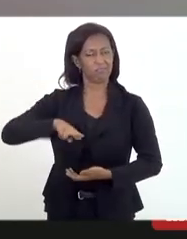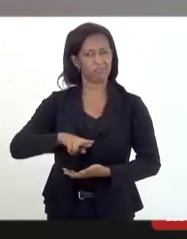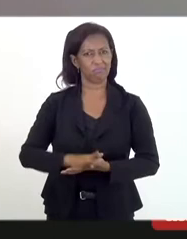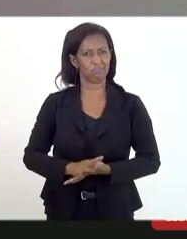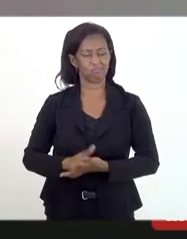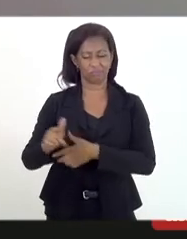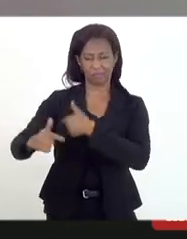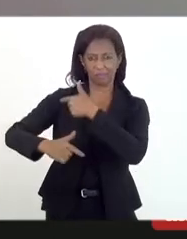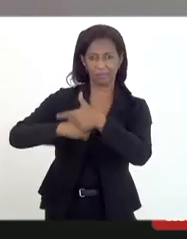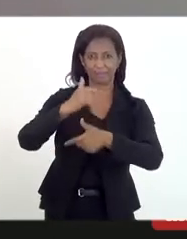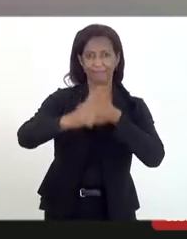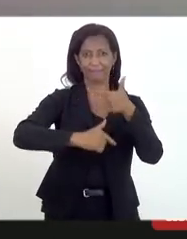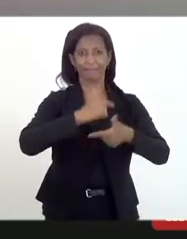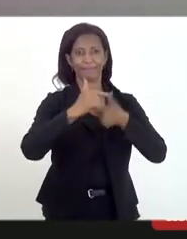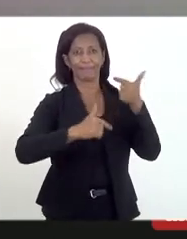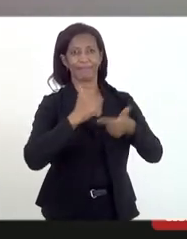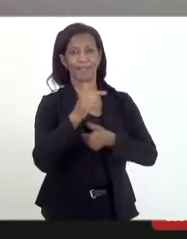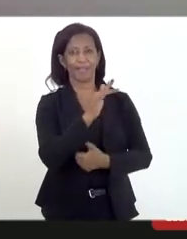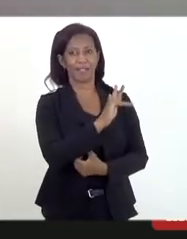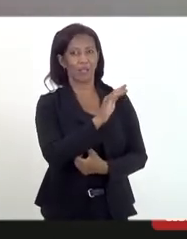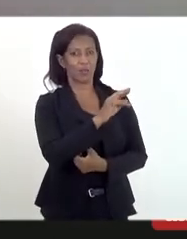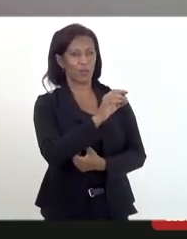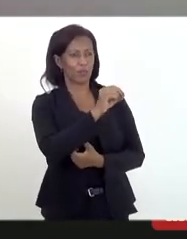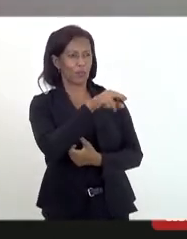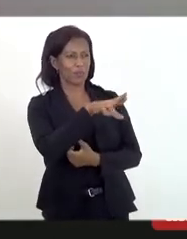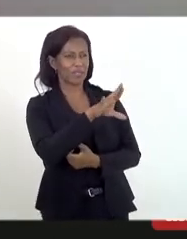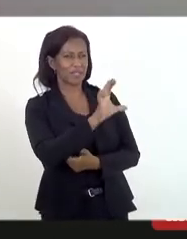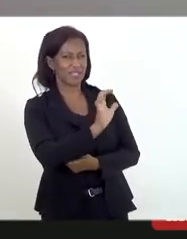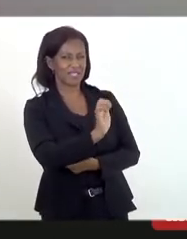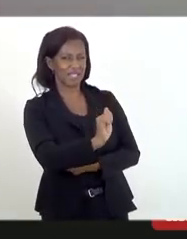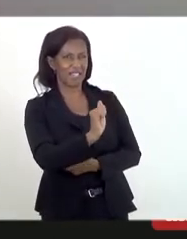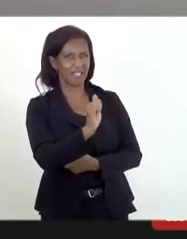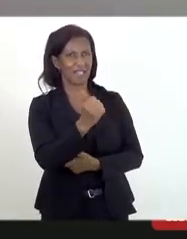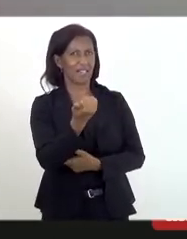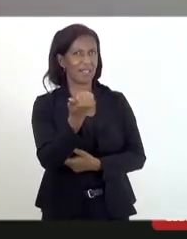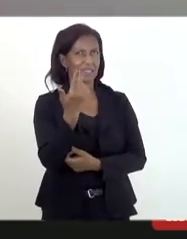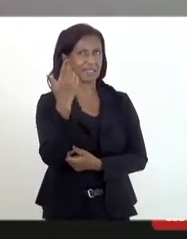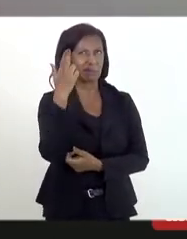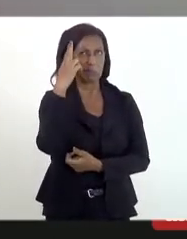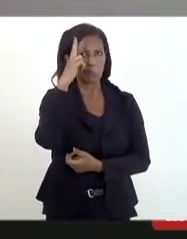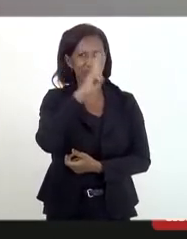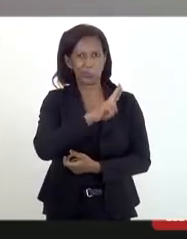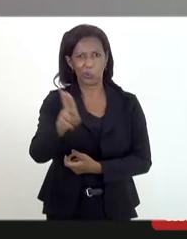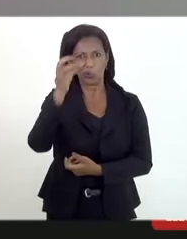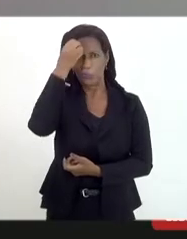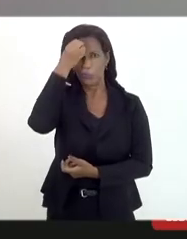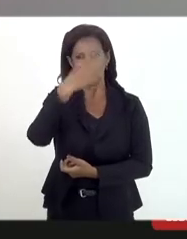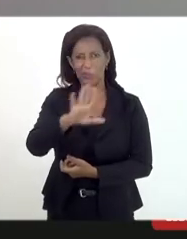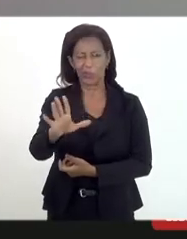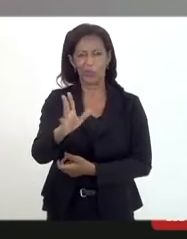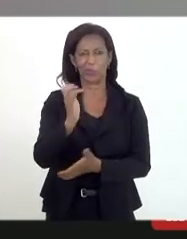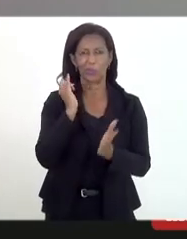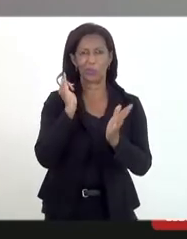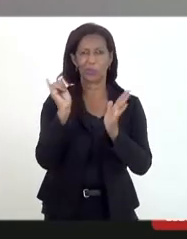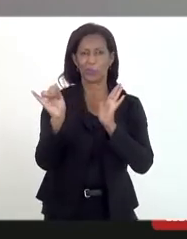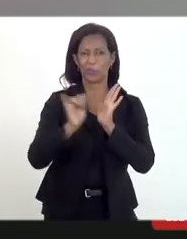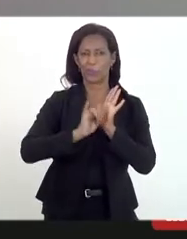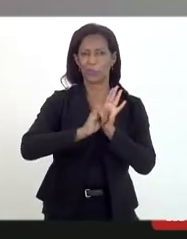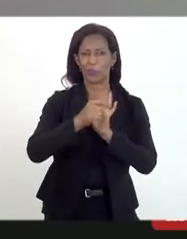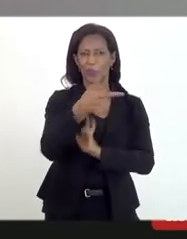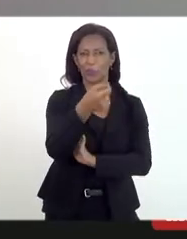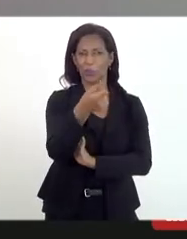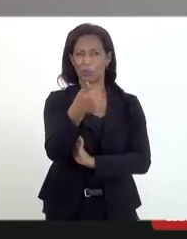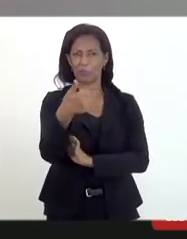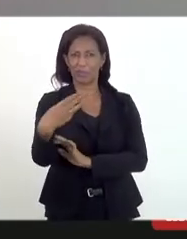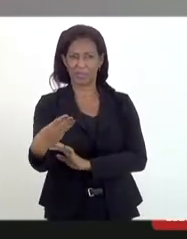É um trabalho de Fonseca e Giacomini, se não me engano, não me lembro exatamente dos primeiros nomes. Foi publicado em 2013, um livro